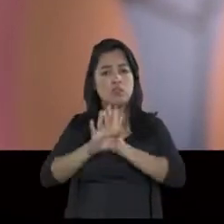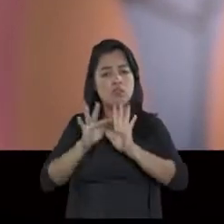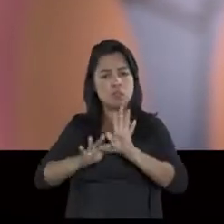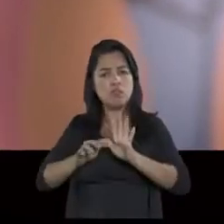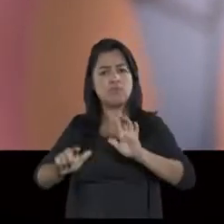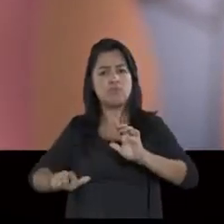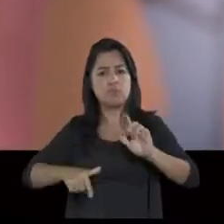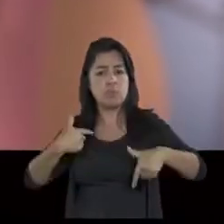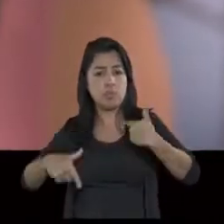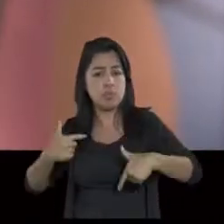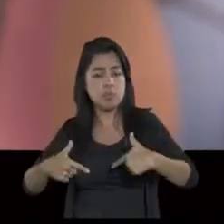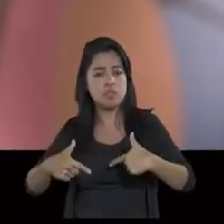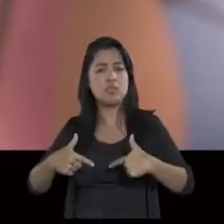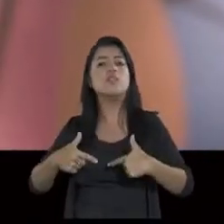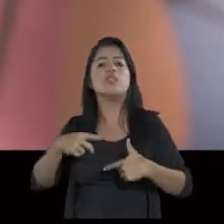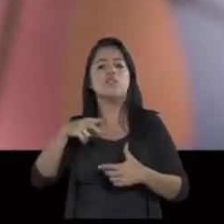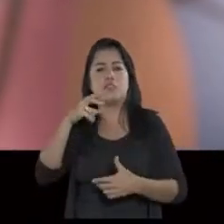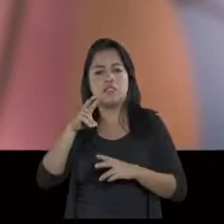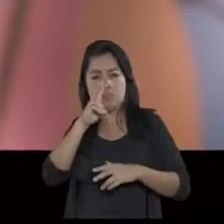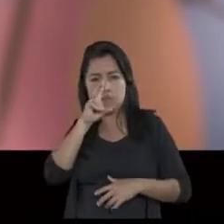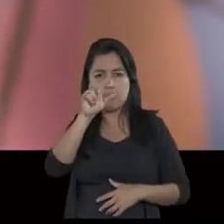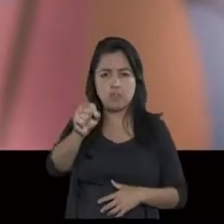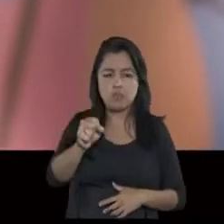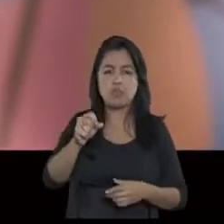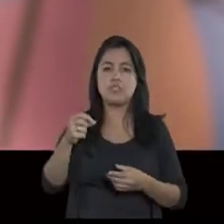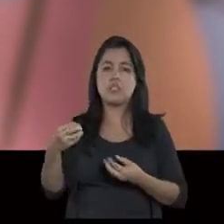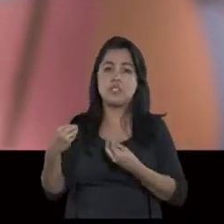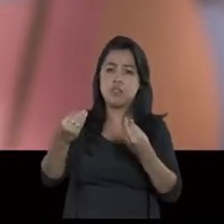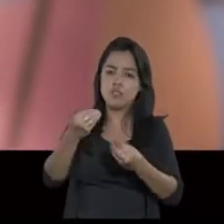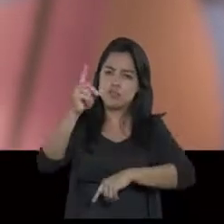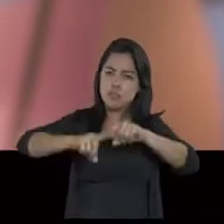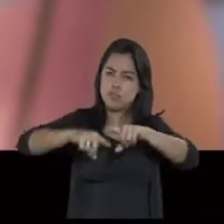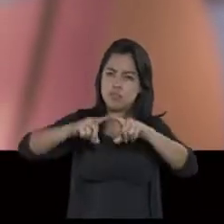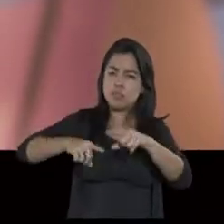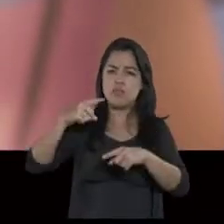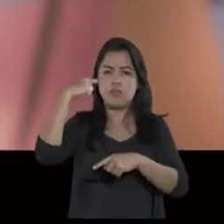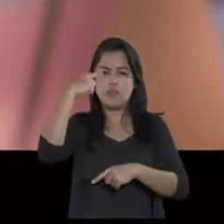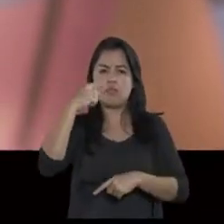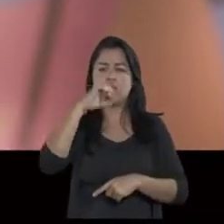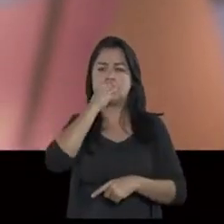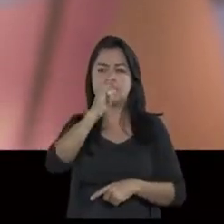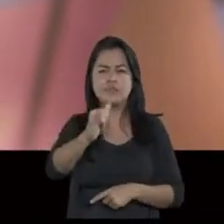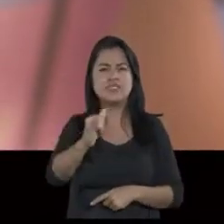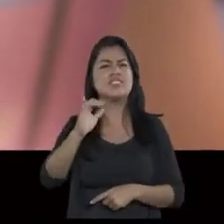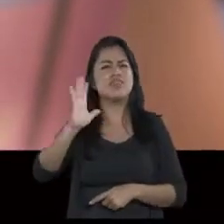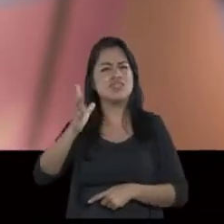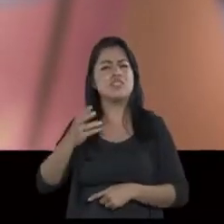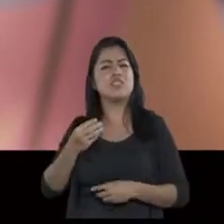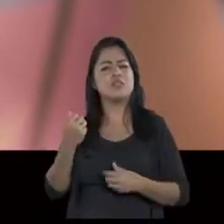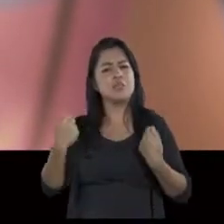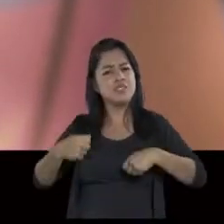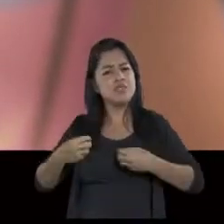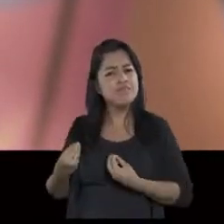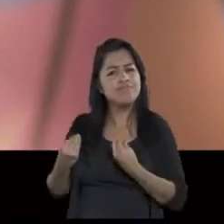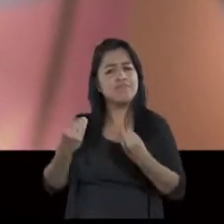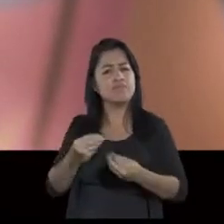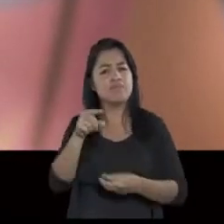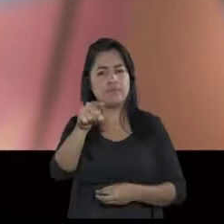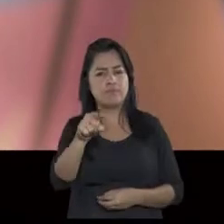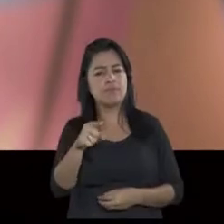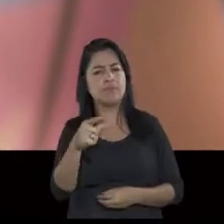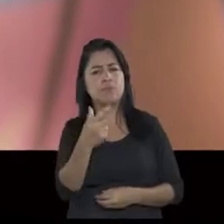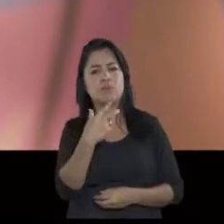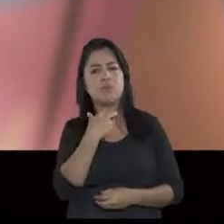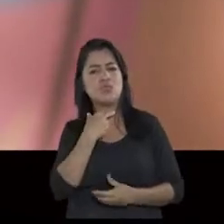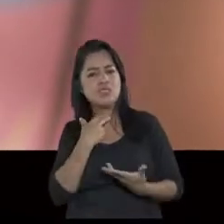empenhado, atuando fortemente e trazendo os equipamentos que a Isolux já deveria ter disponíveis para que